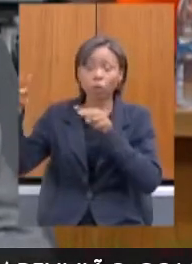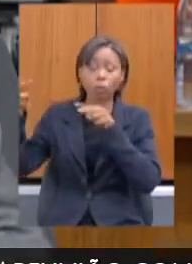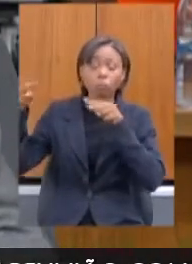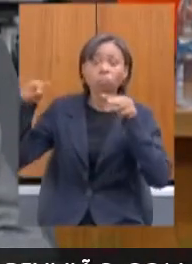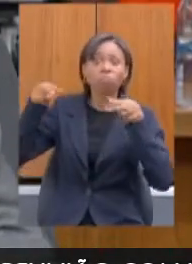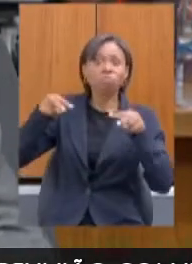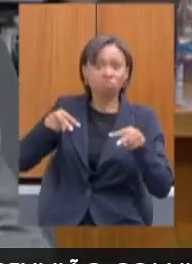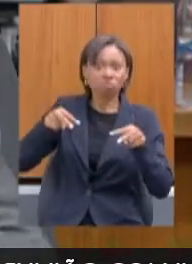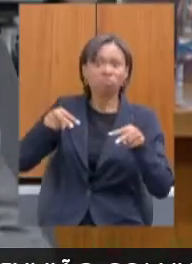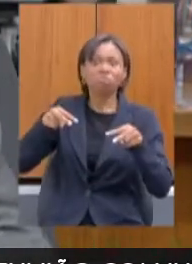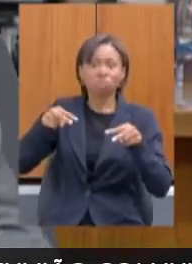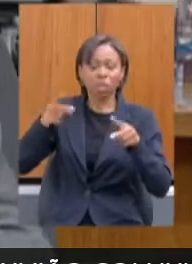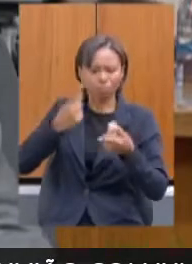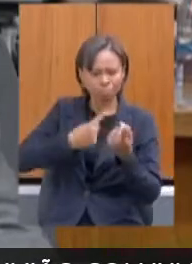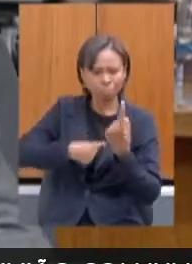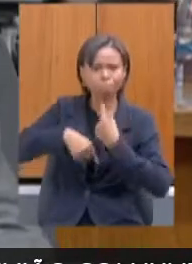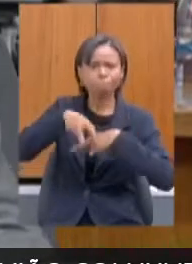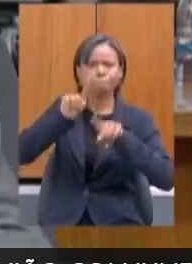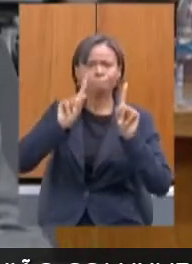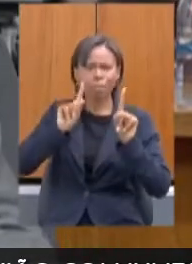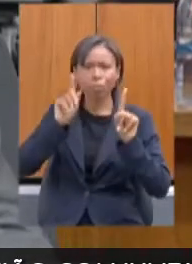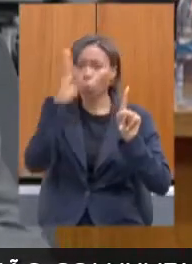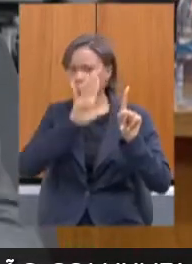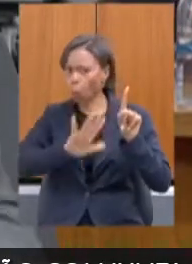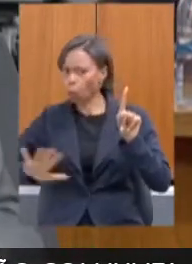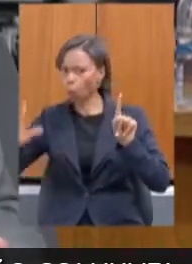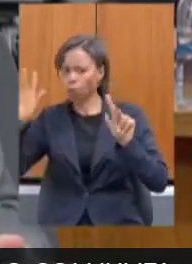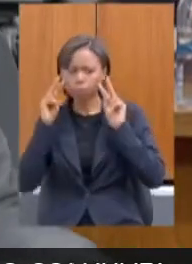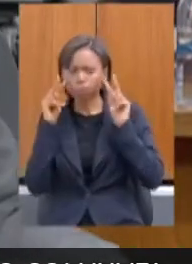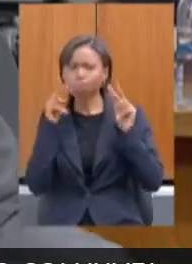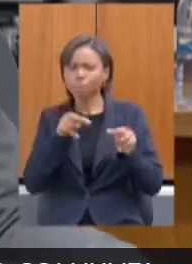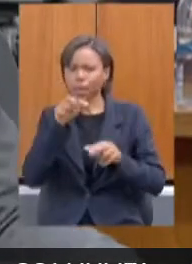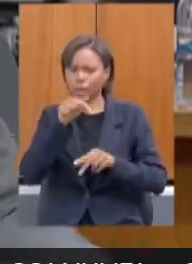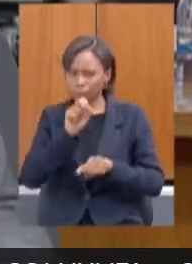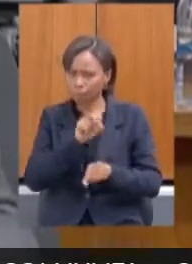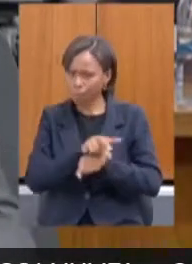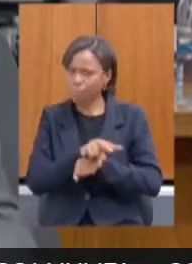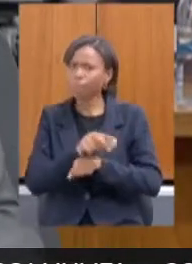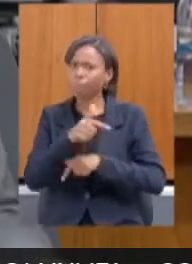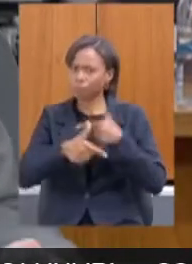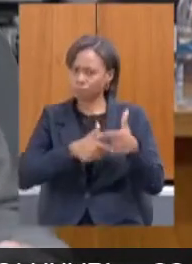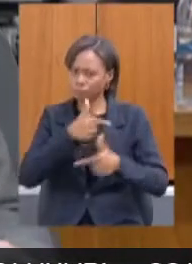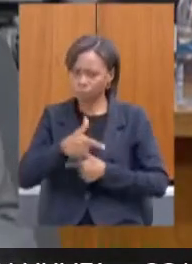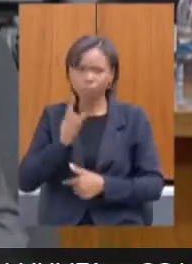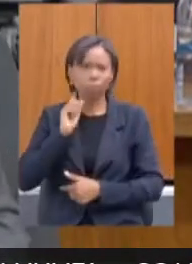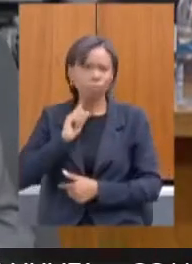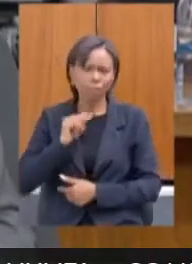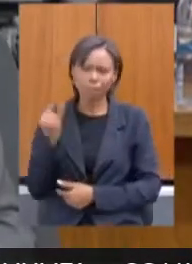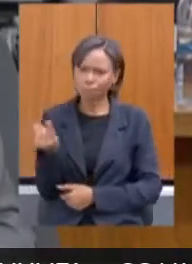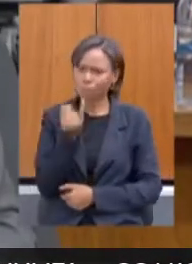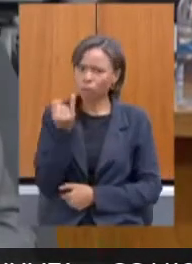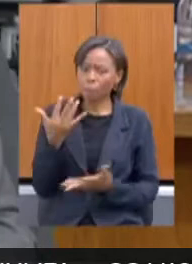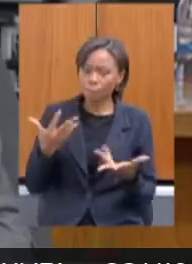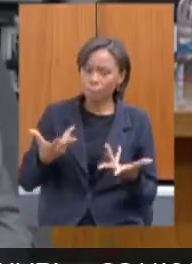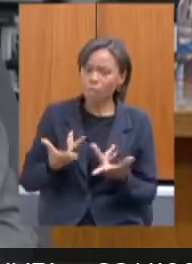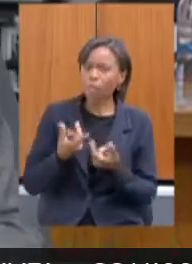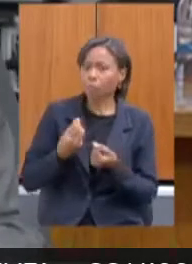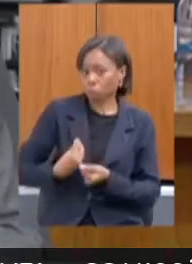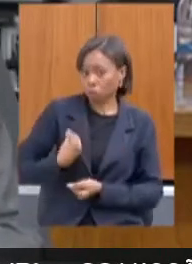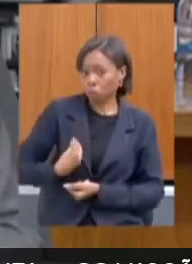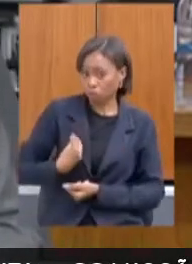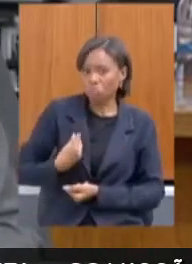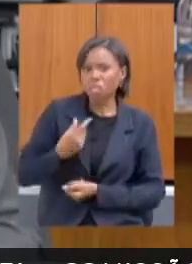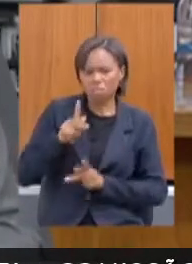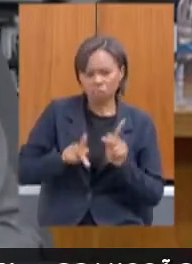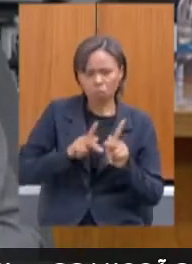auditado, avaliado em termos de contexto nacional em geração de empregos, e isso é importantíssimo, isso gera melhoria da qualidade de vida, as